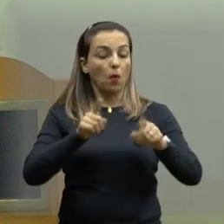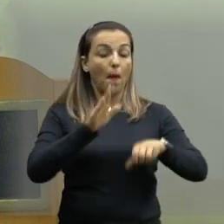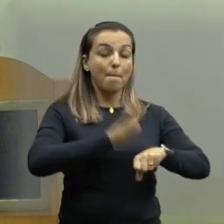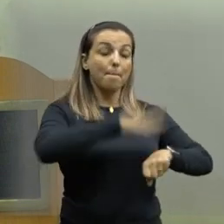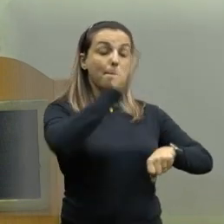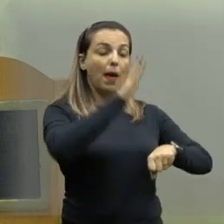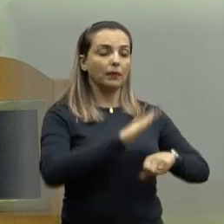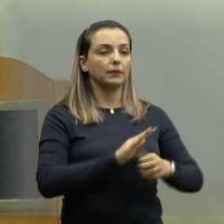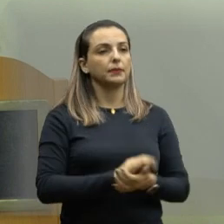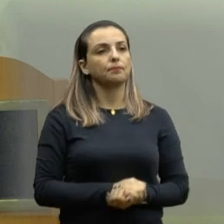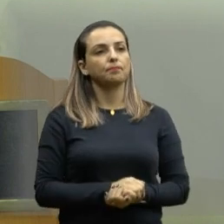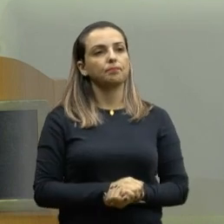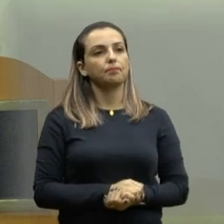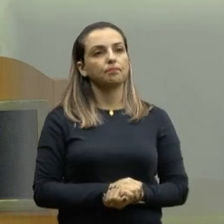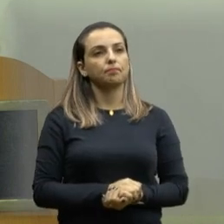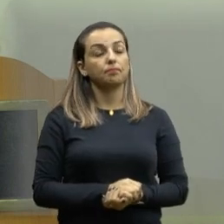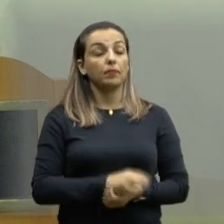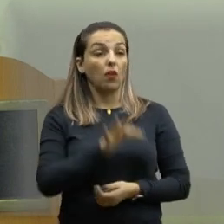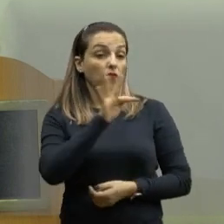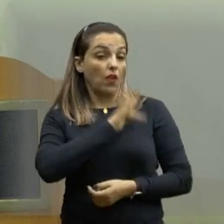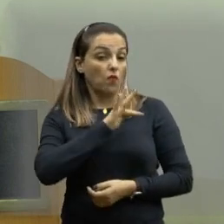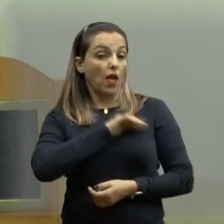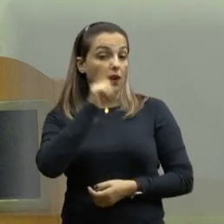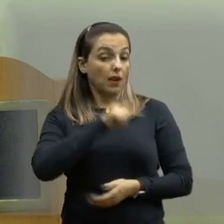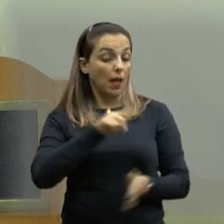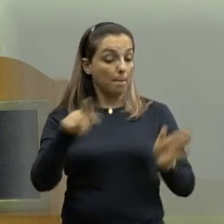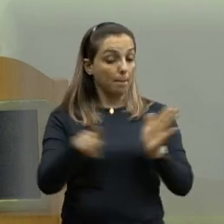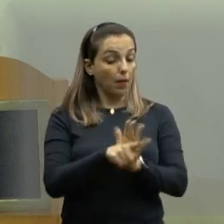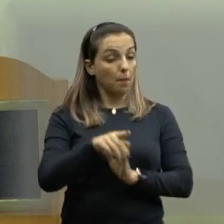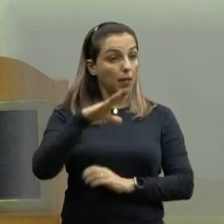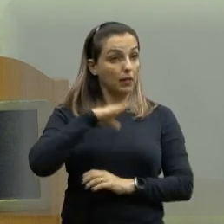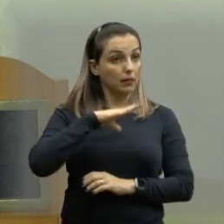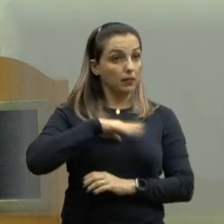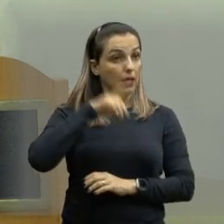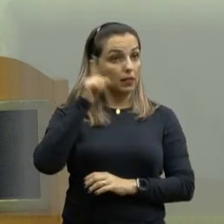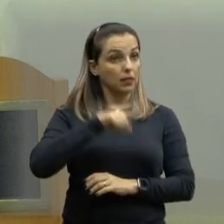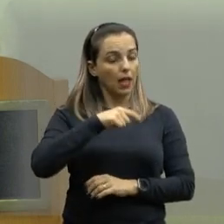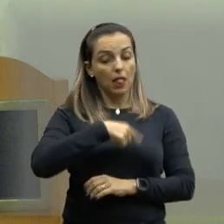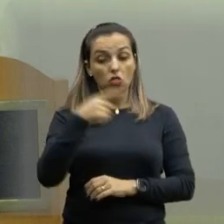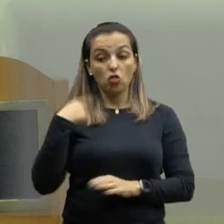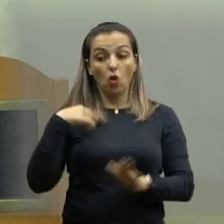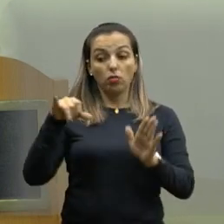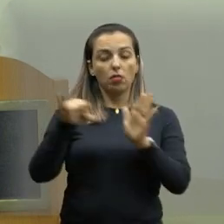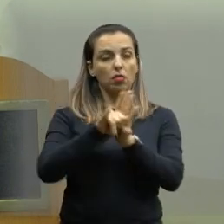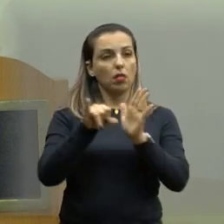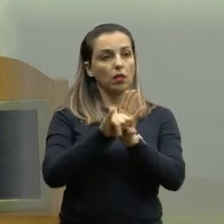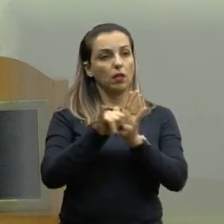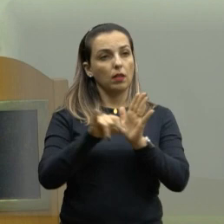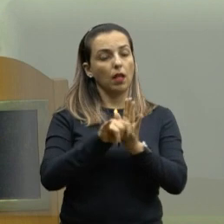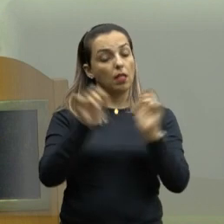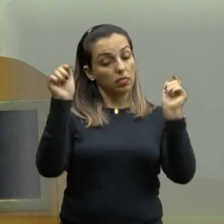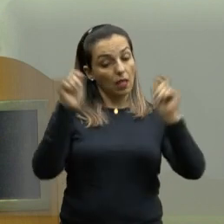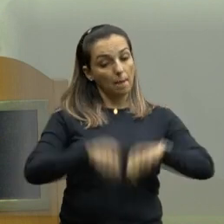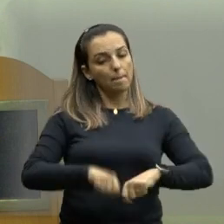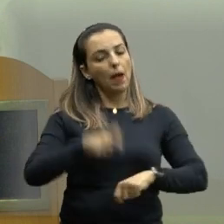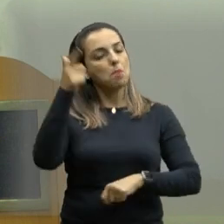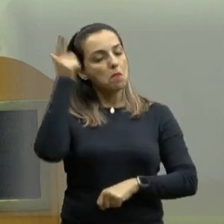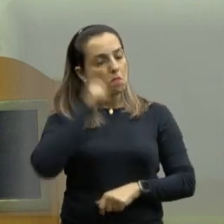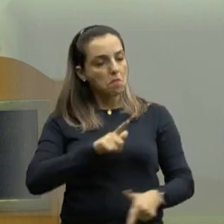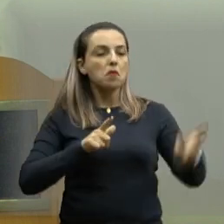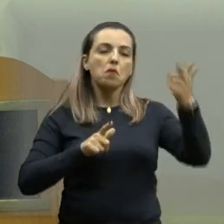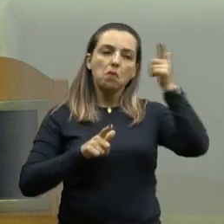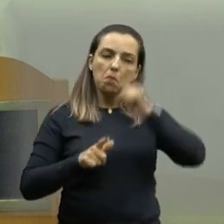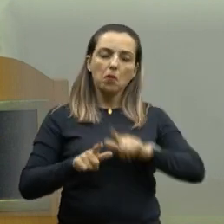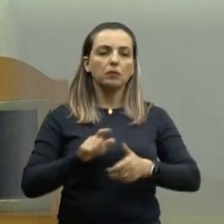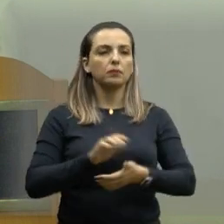mais. A ferroviária é a cidade, ferroviária é a nossa identidade e essa também é uma grande conquista